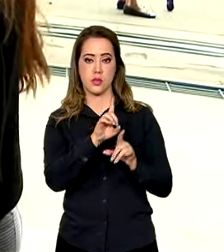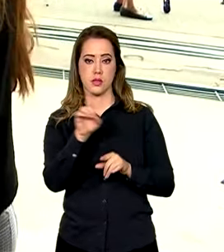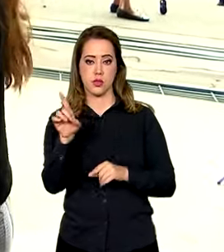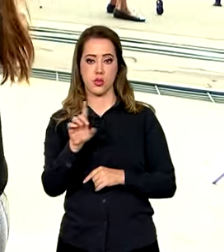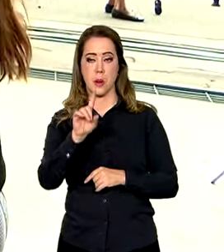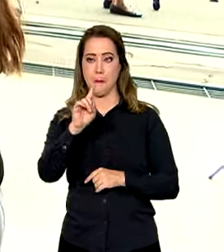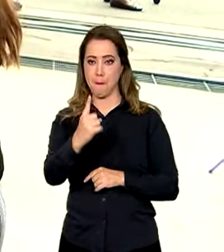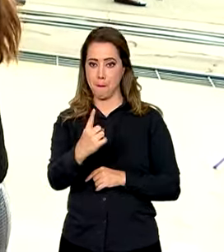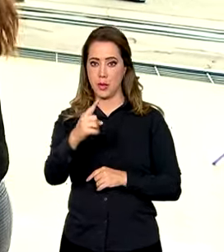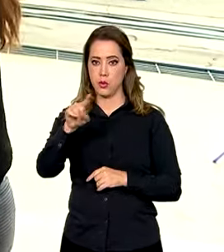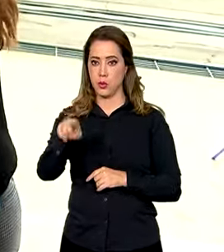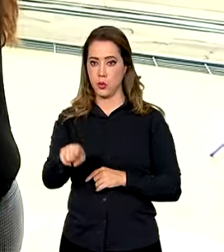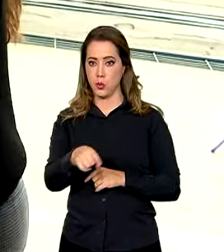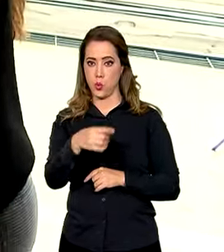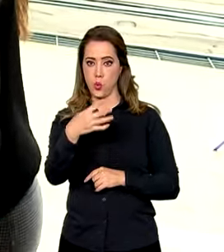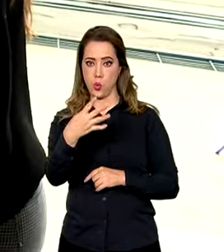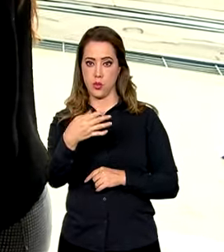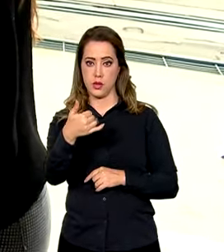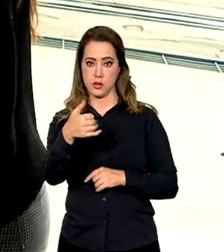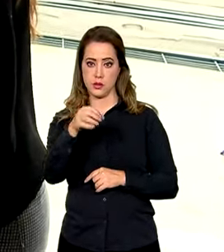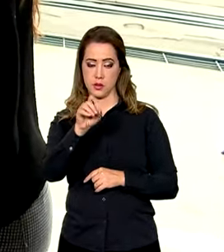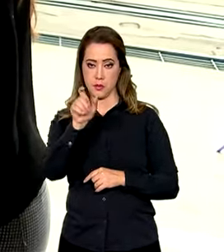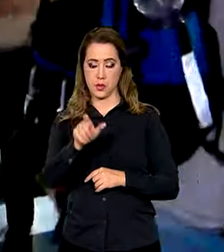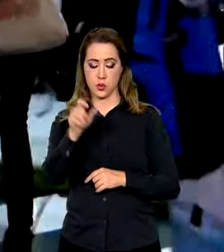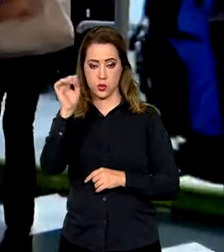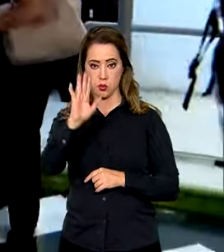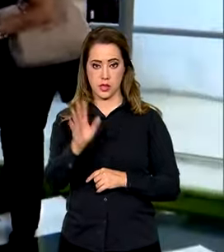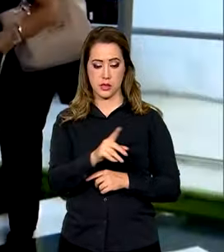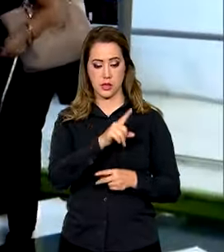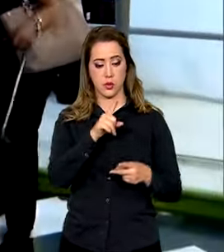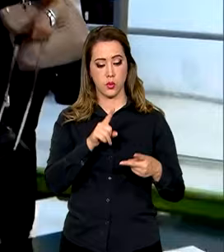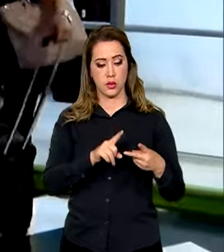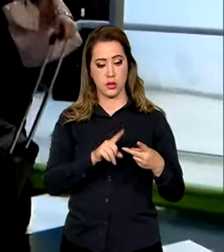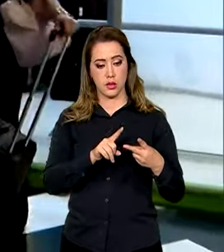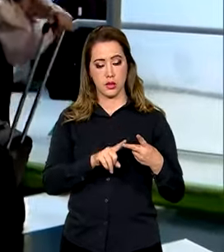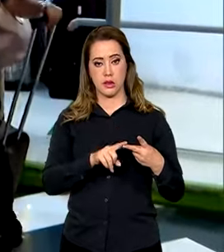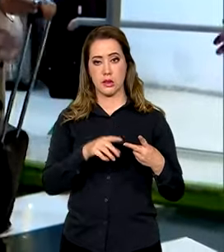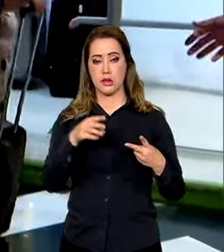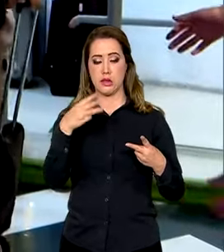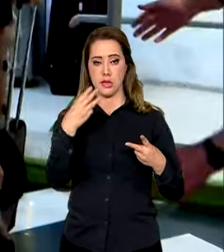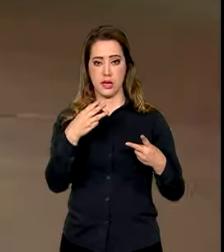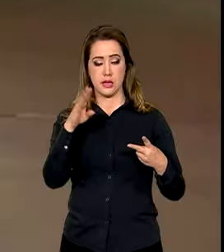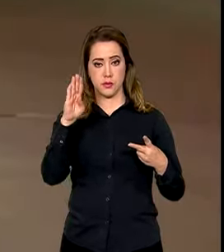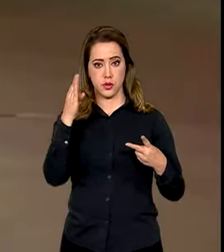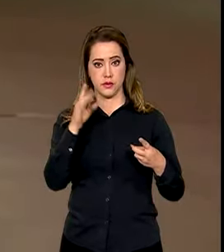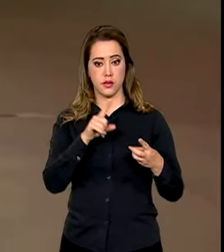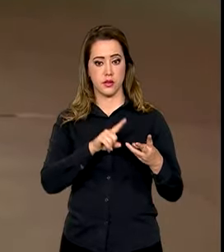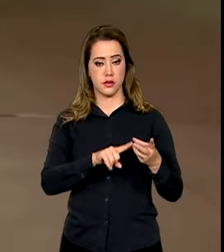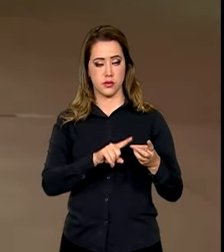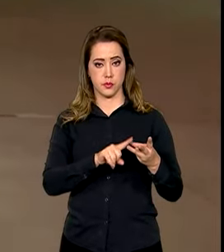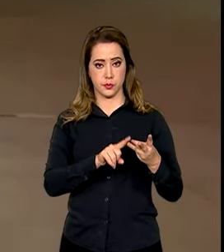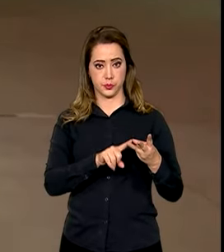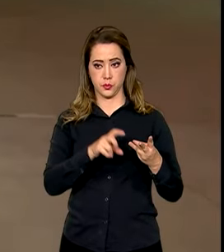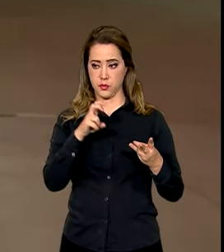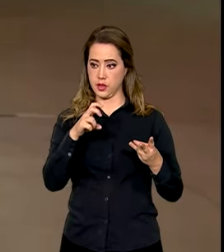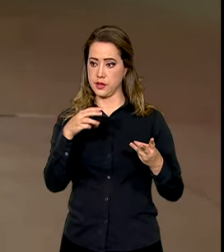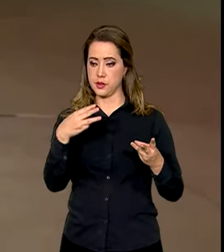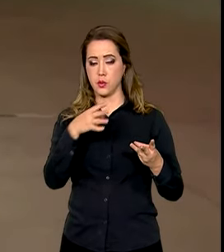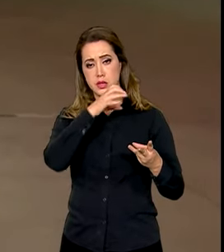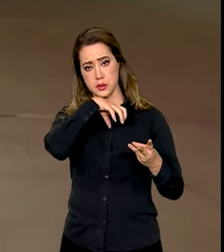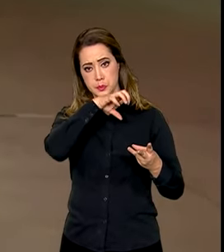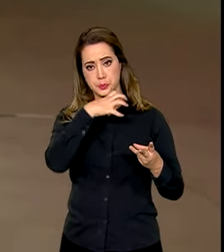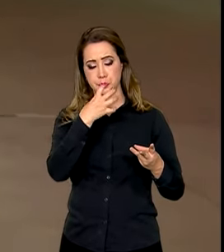.410 brasileiros, 3 bolivianos e 53 animais de estimação. Na madrugada de hoje,